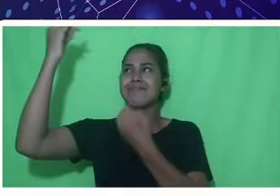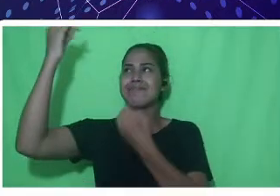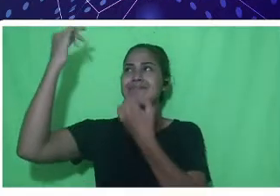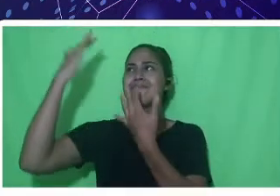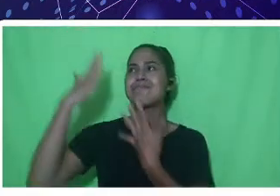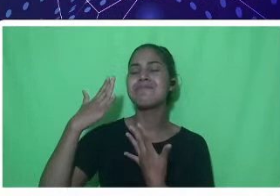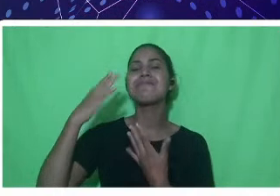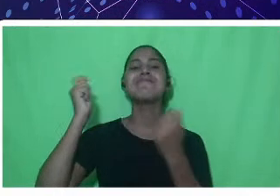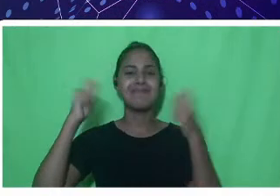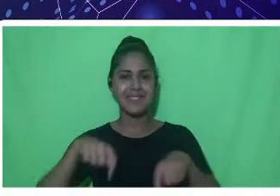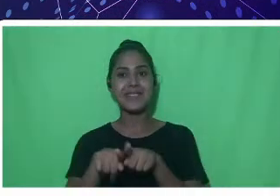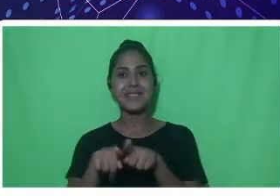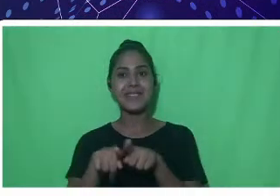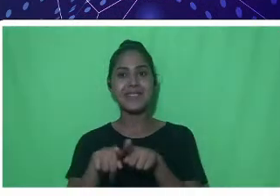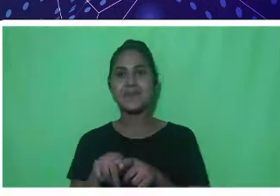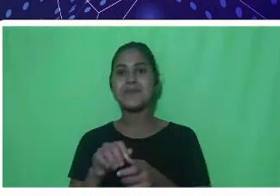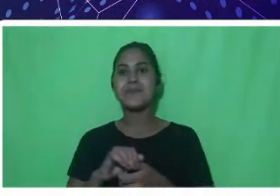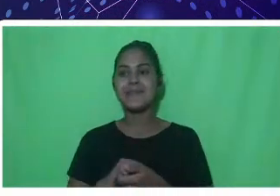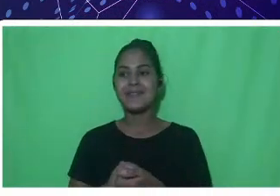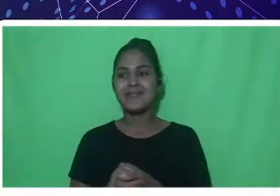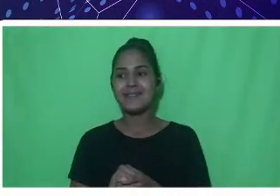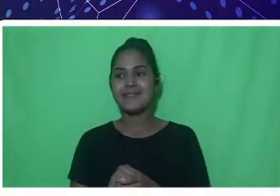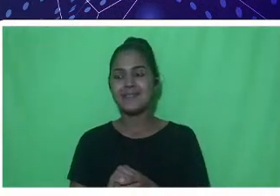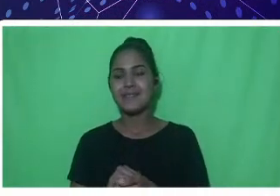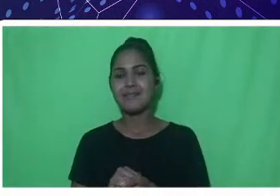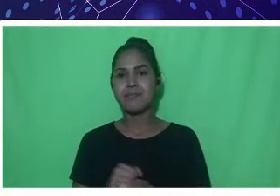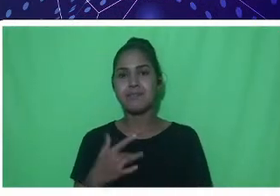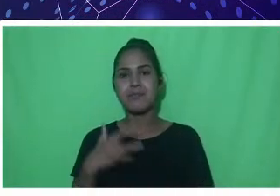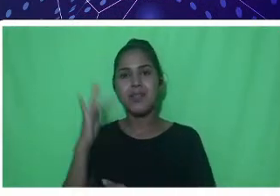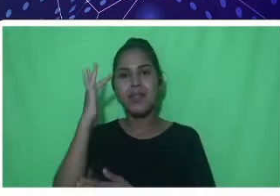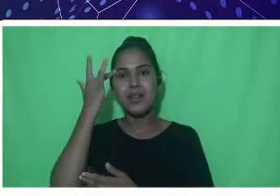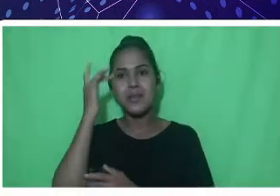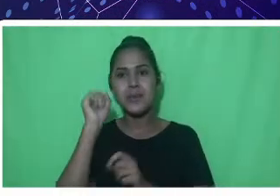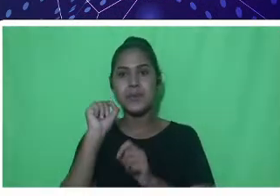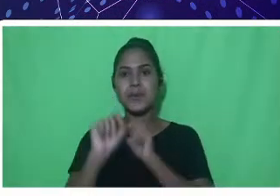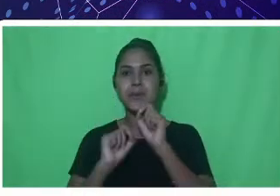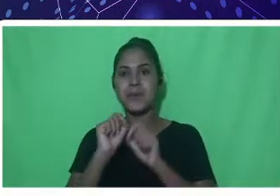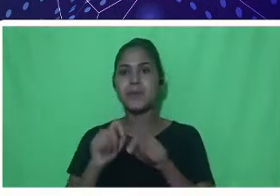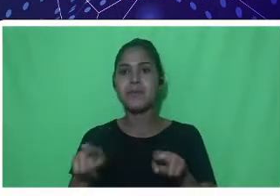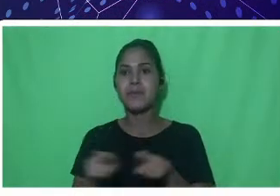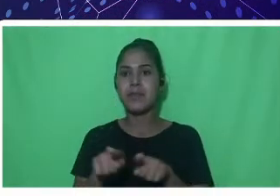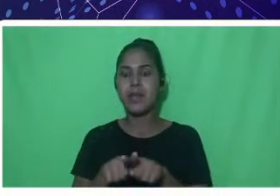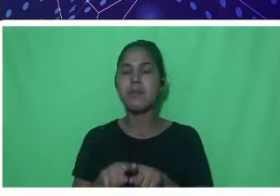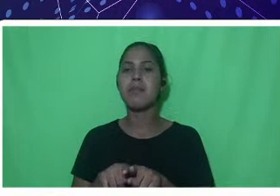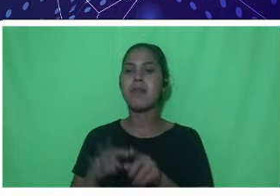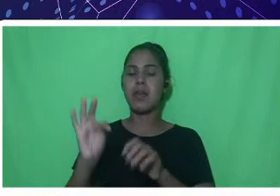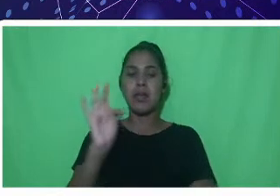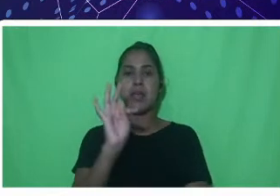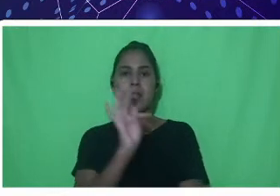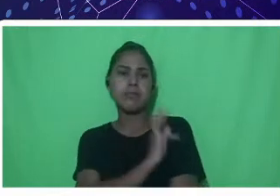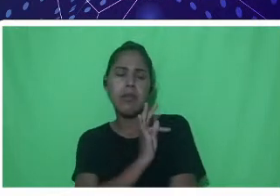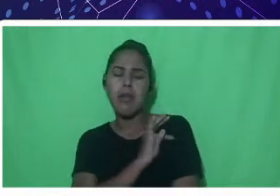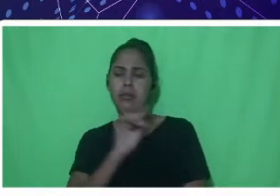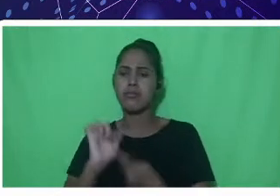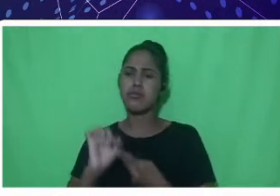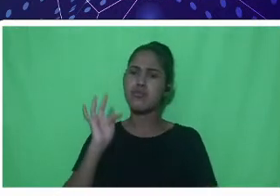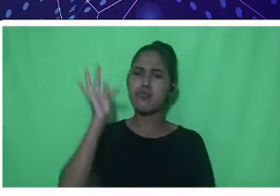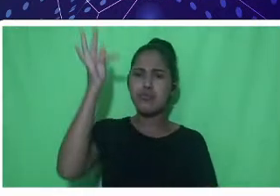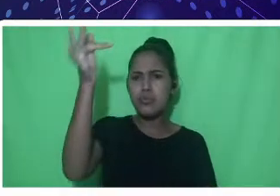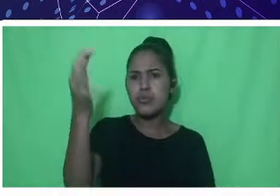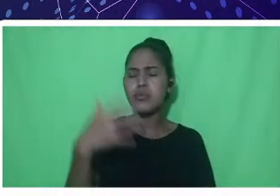me vejo trabalhando no campo, dando assistência técnica, gosto de estar em contato com os